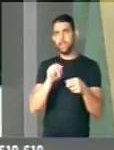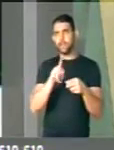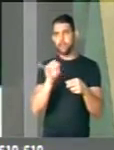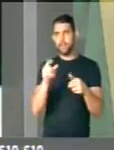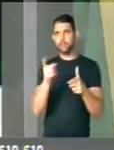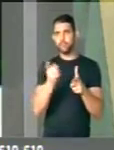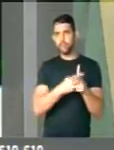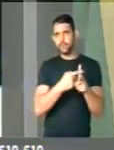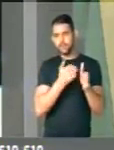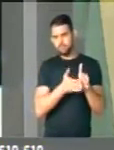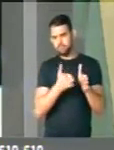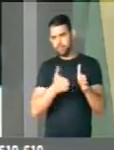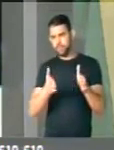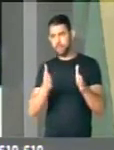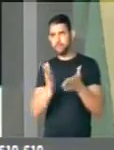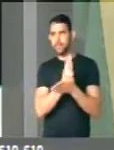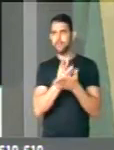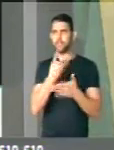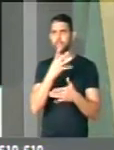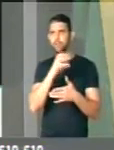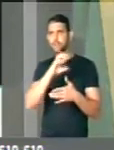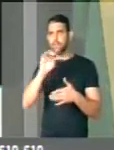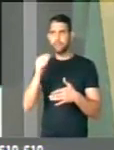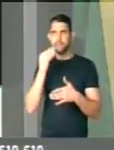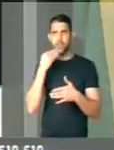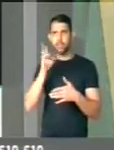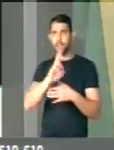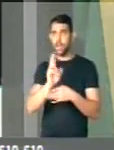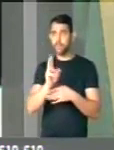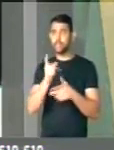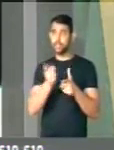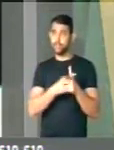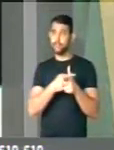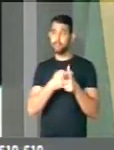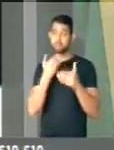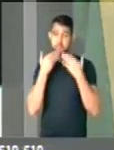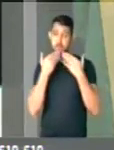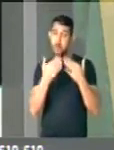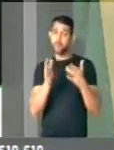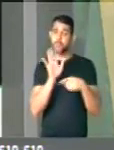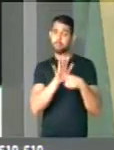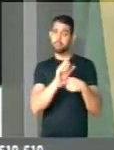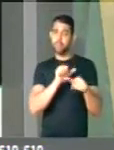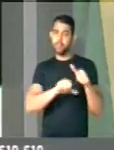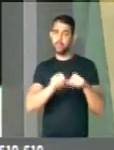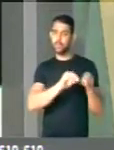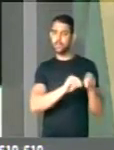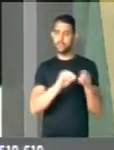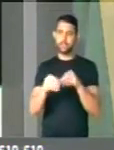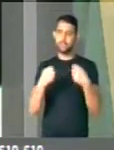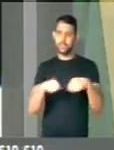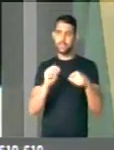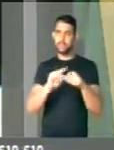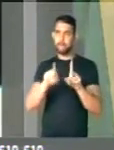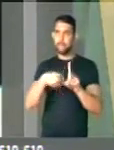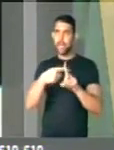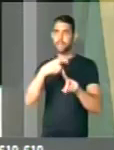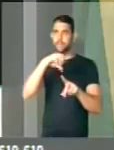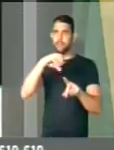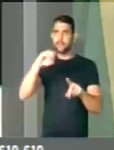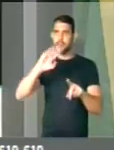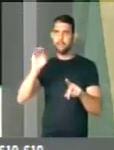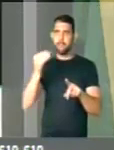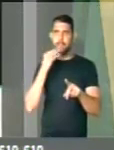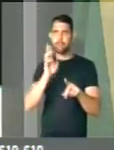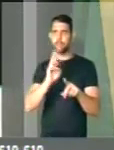dívidas de curto prazo da ordem de 400 milhões de reais, aponta sim a equipe de transição, mais 900 milhões